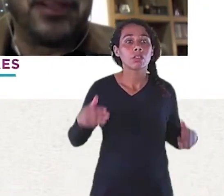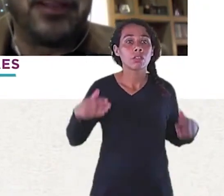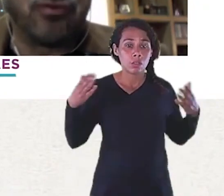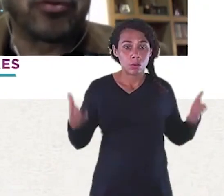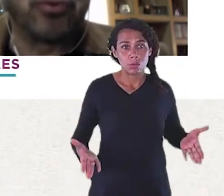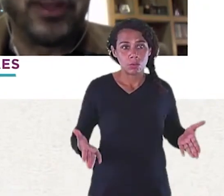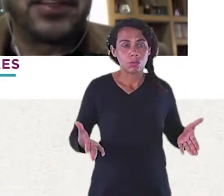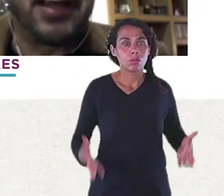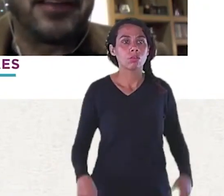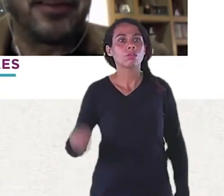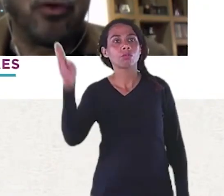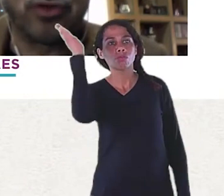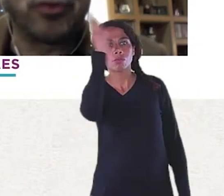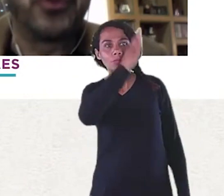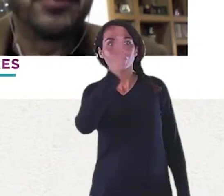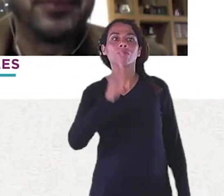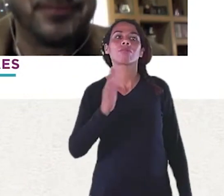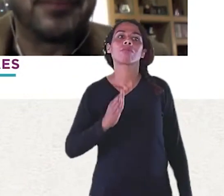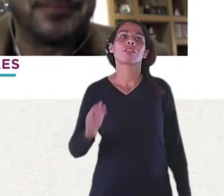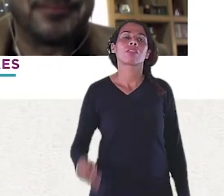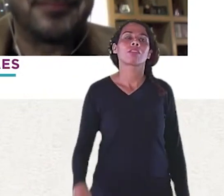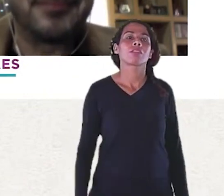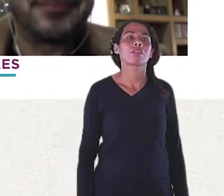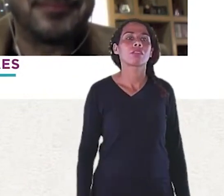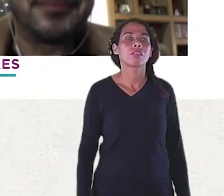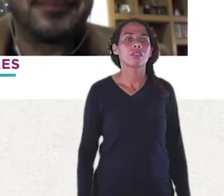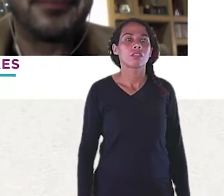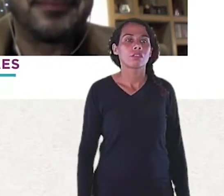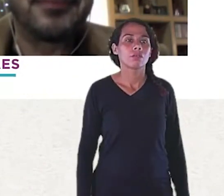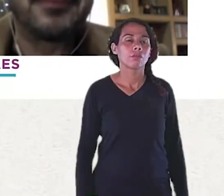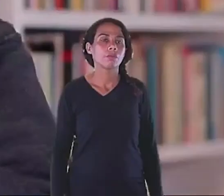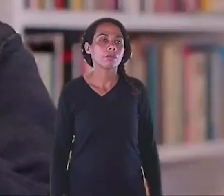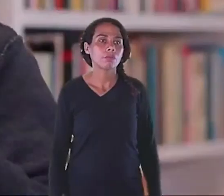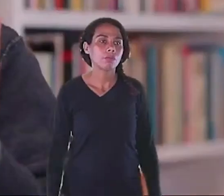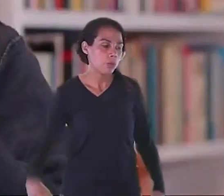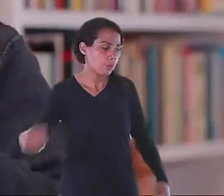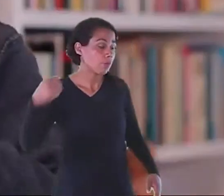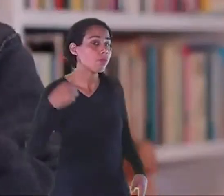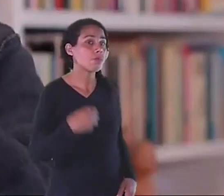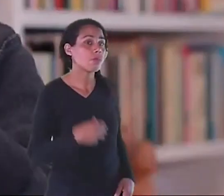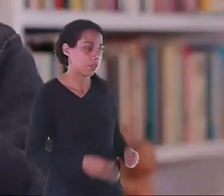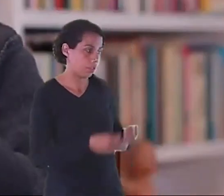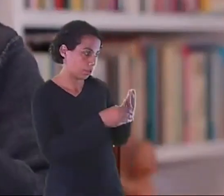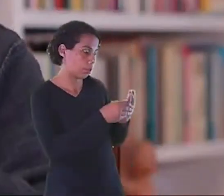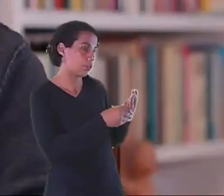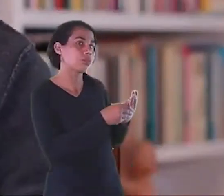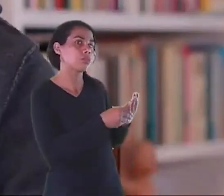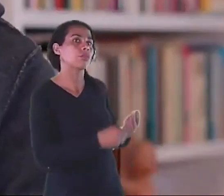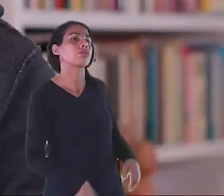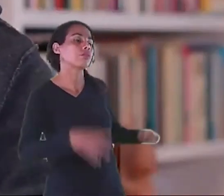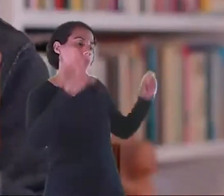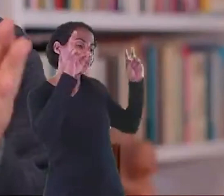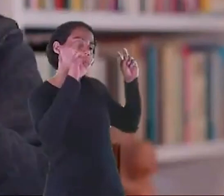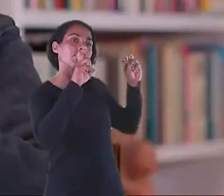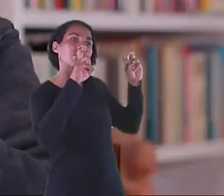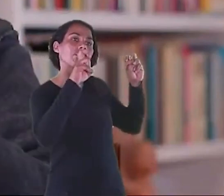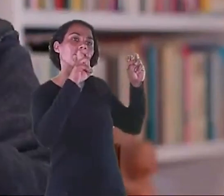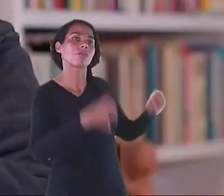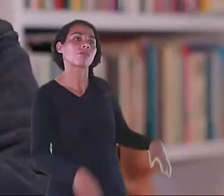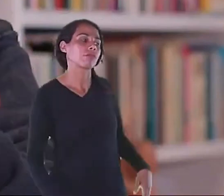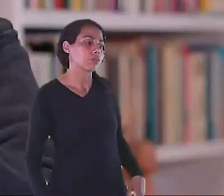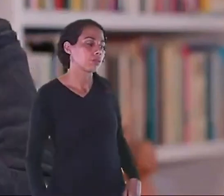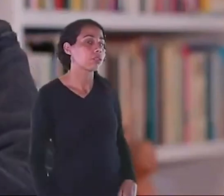escrevendo E dando consultoria em design Que eu gosto muito Vamos falar do livro agora Eu inventei esse monte de coisa Só para o nosso espectador entender